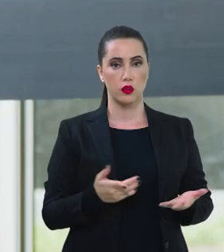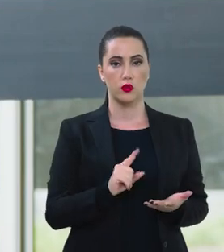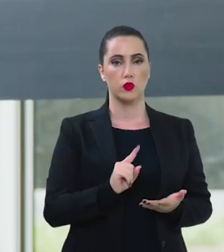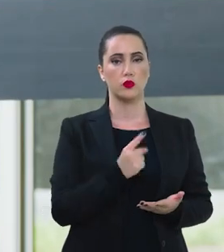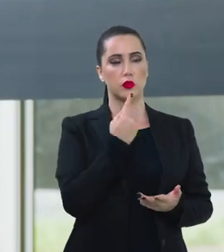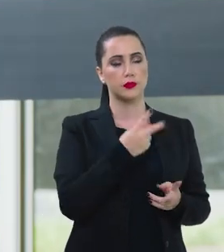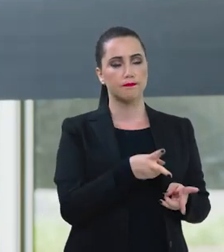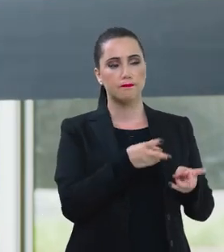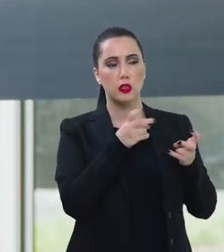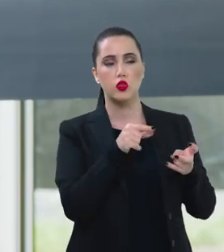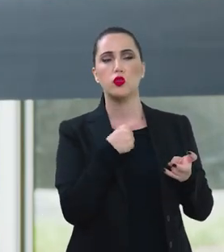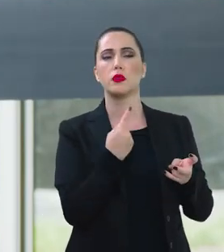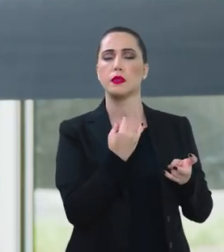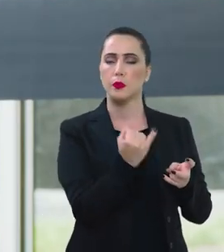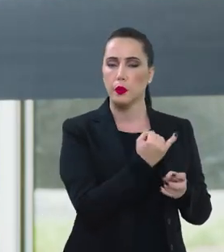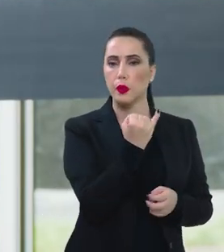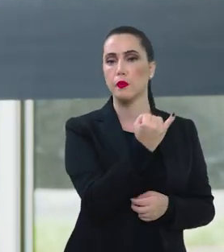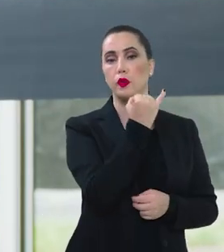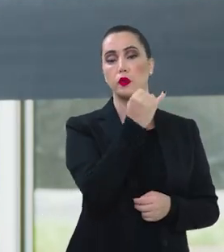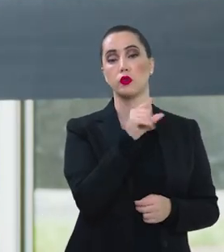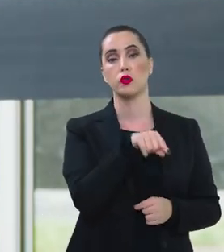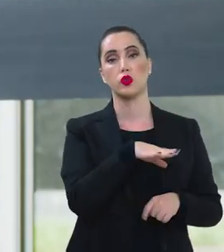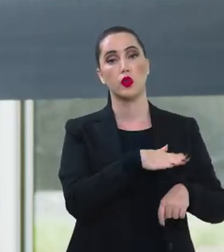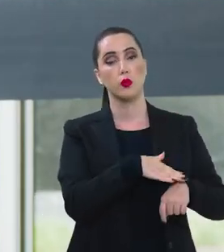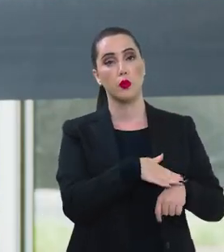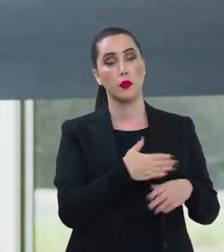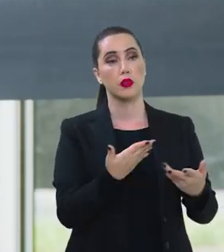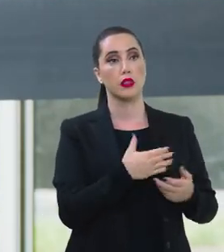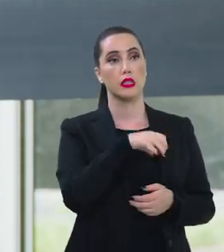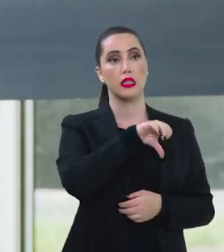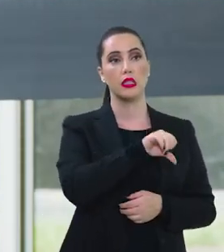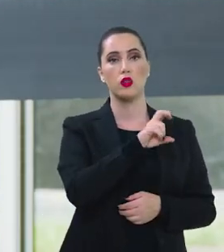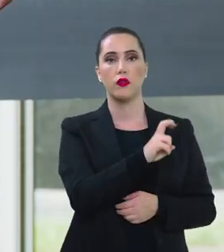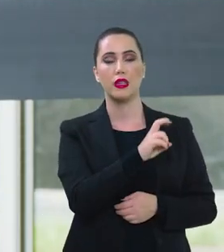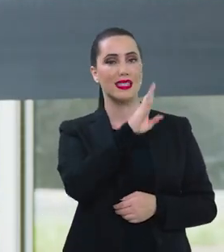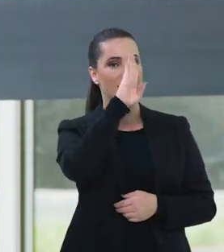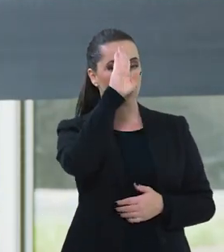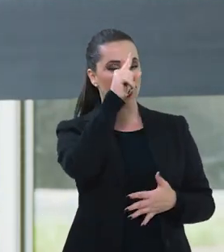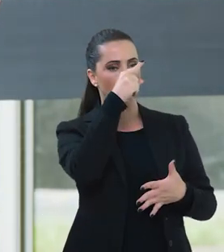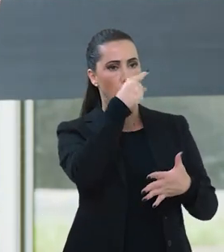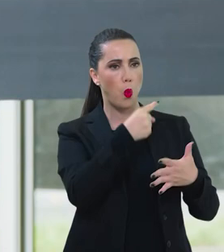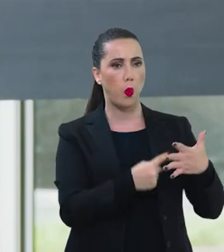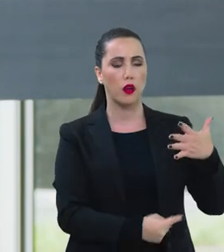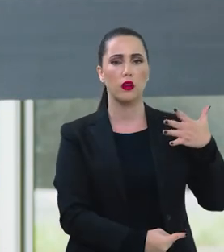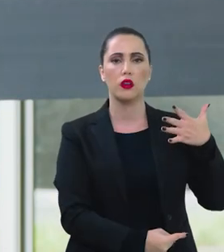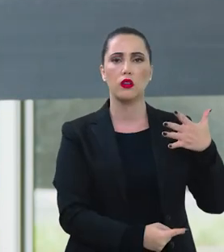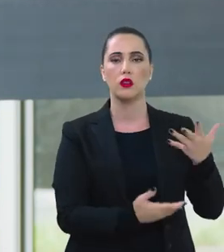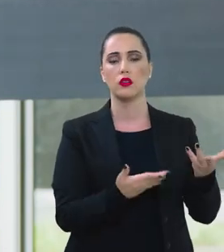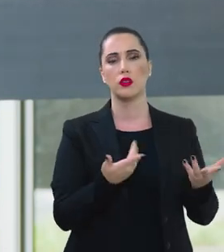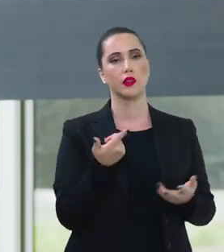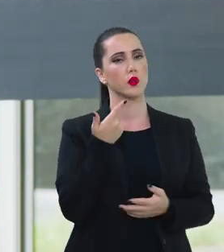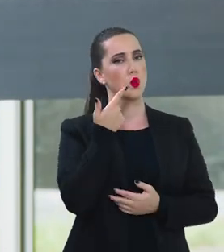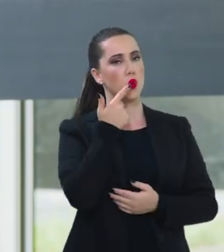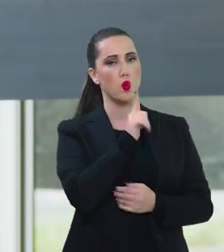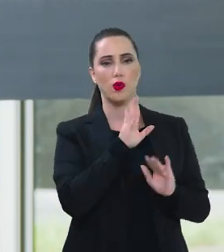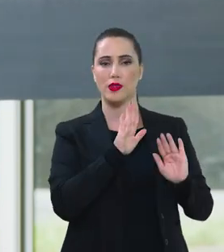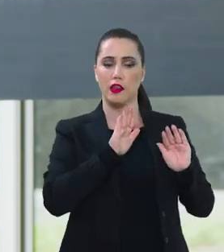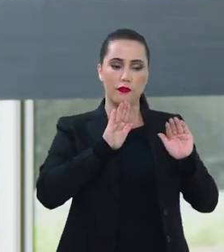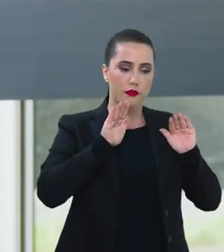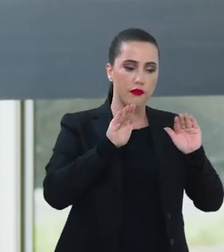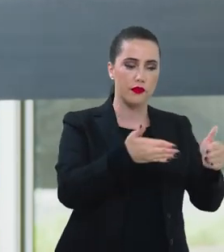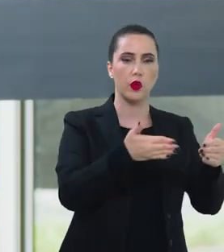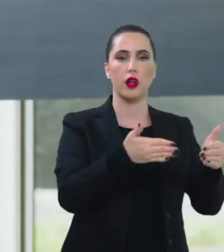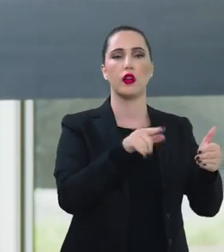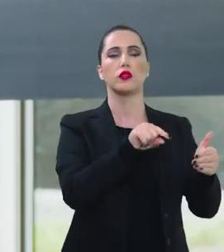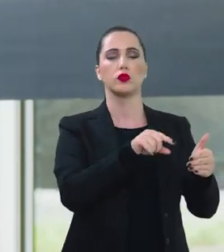E aí, uma das coisas que a gente achou importante era, quando nós temos 95 prioridades, acaba não